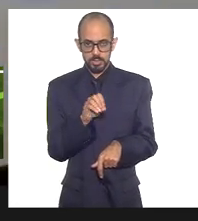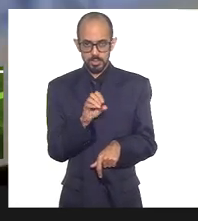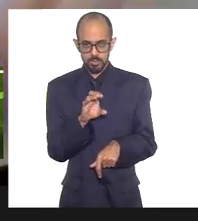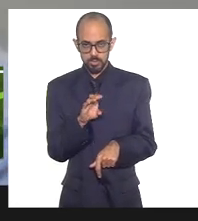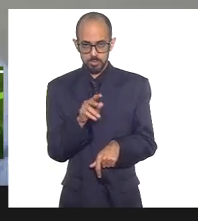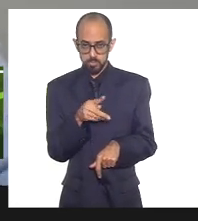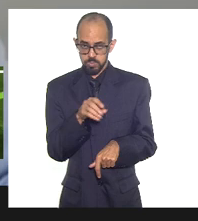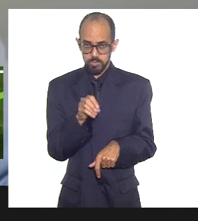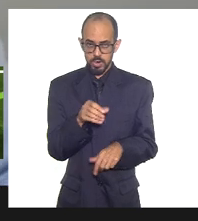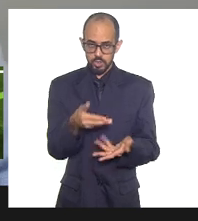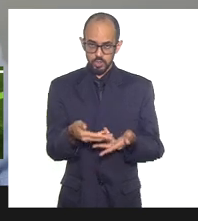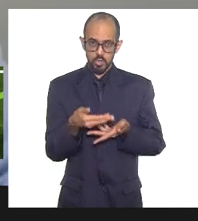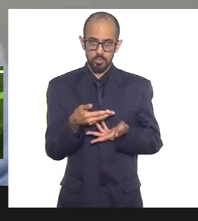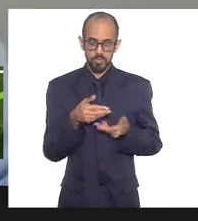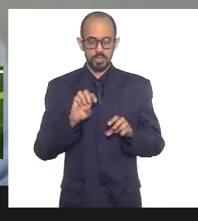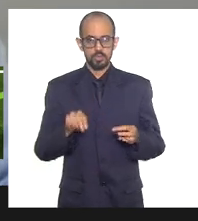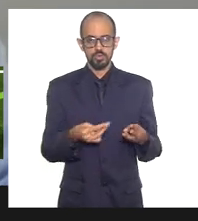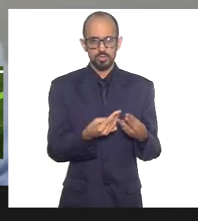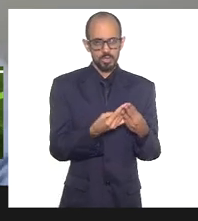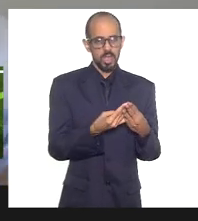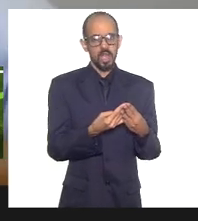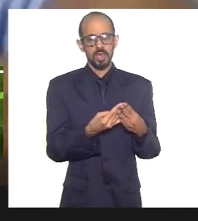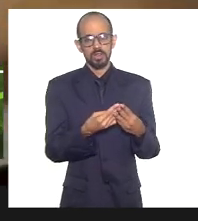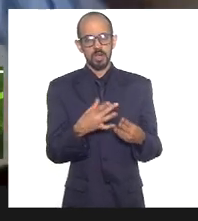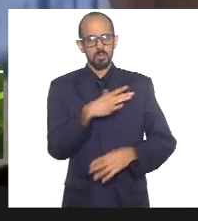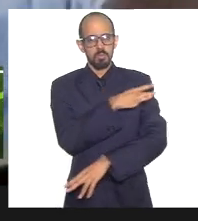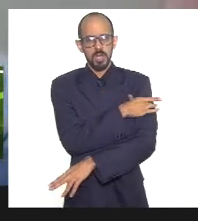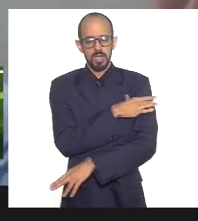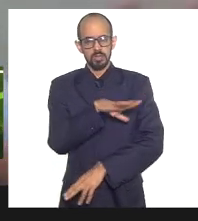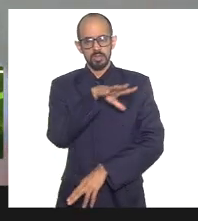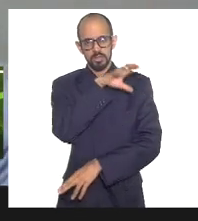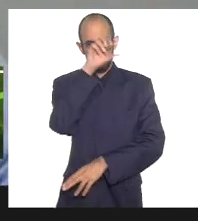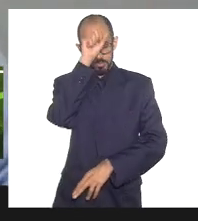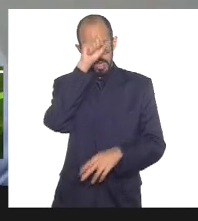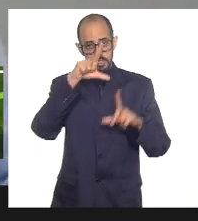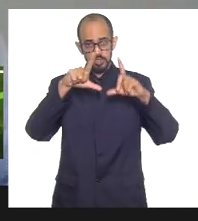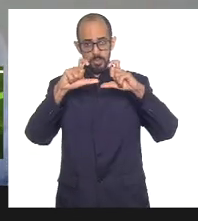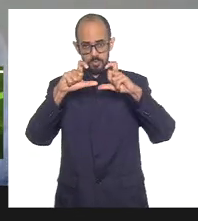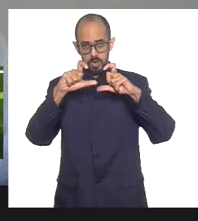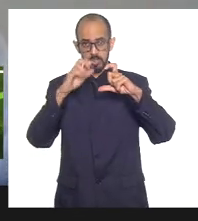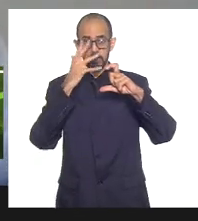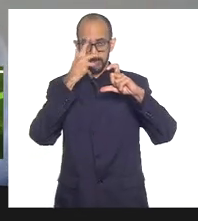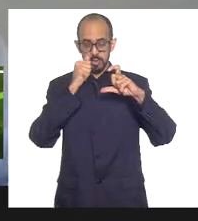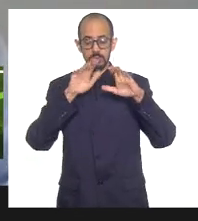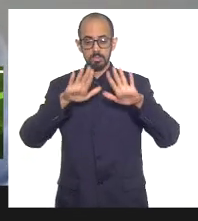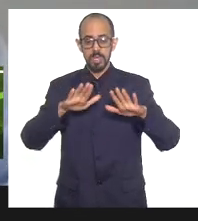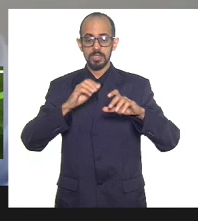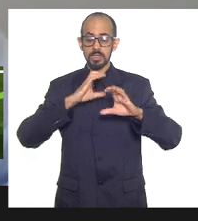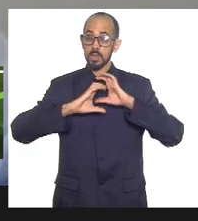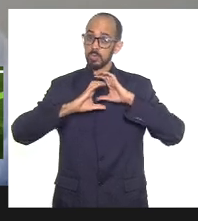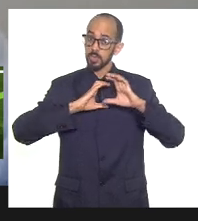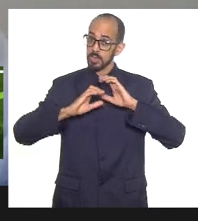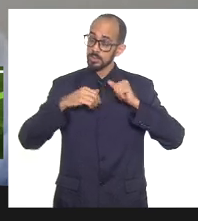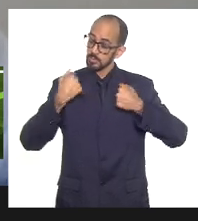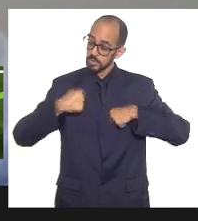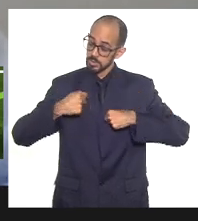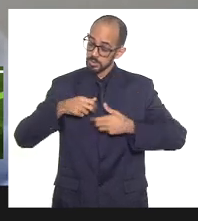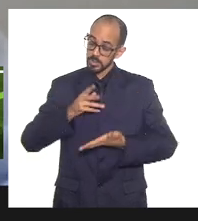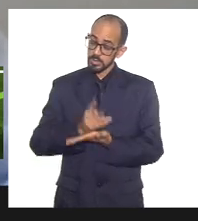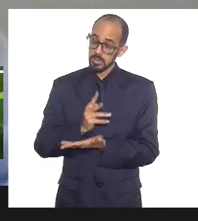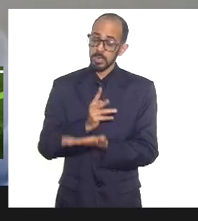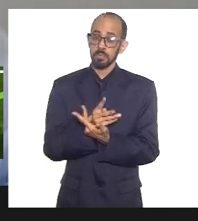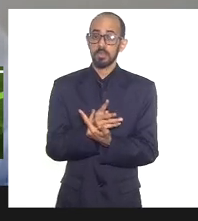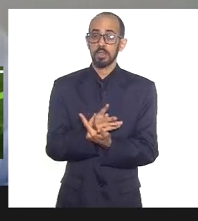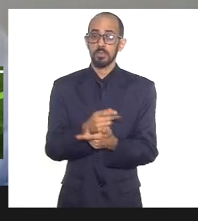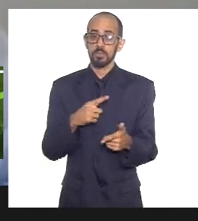evangélica, judaica, dá um bando do candomblé, fica muito bonito na foto, mas essa interlocução tem que ser permanente, porque